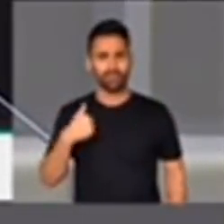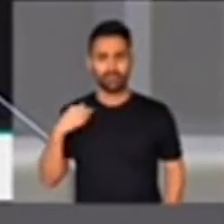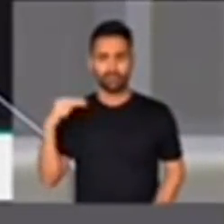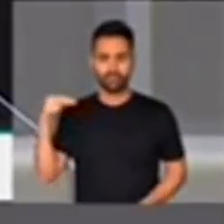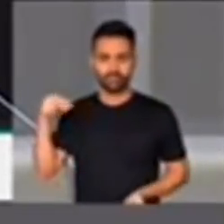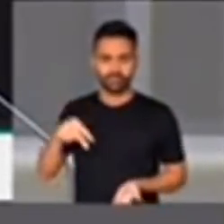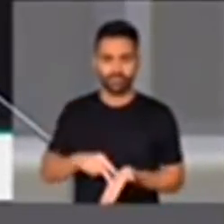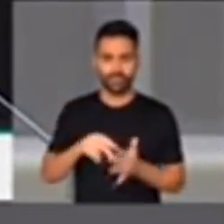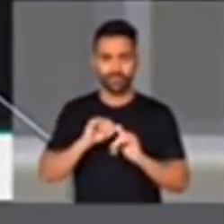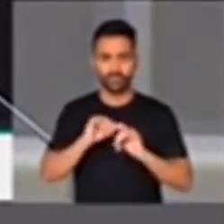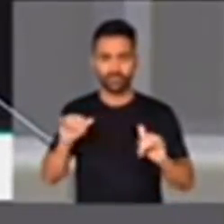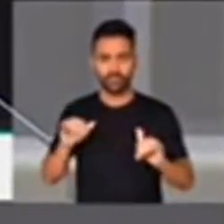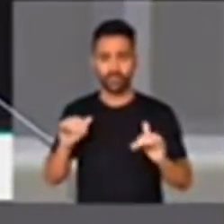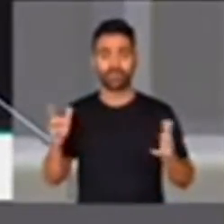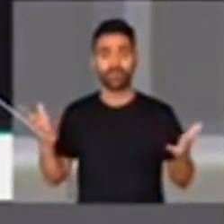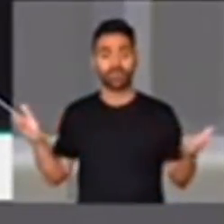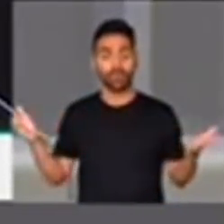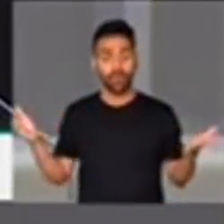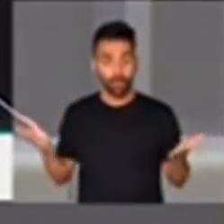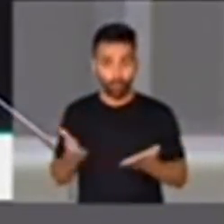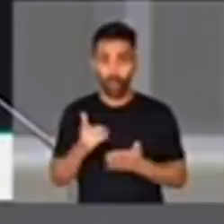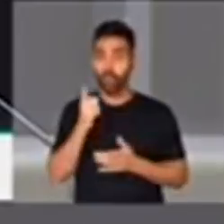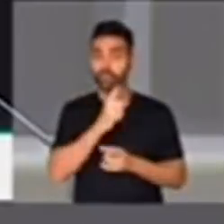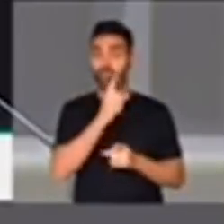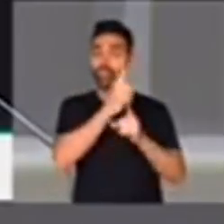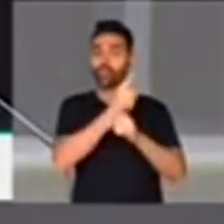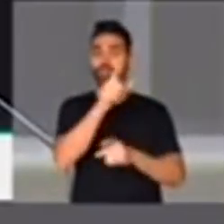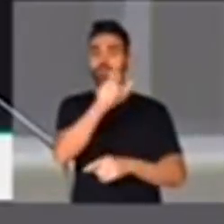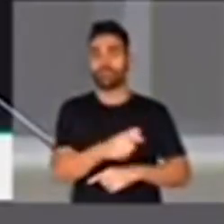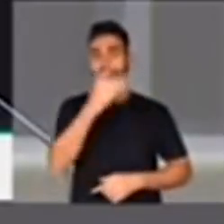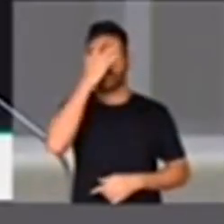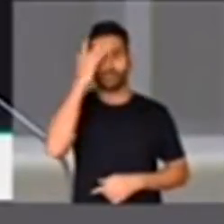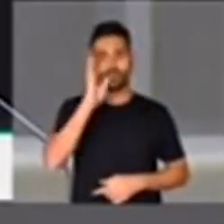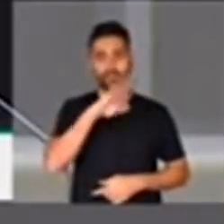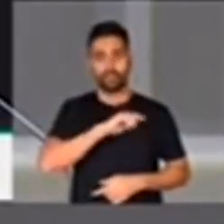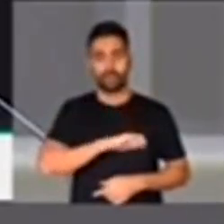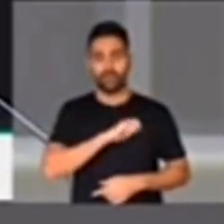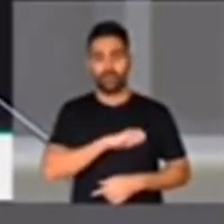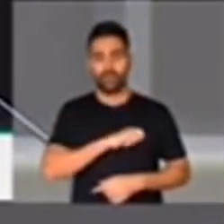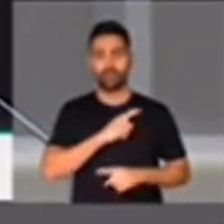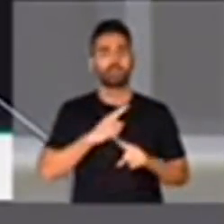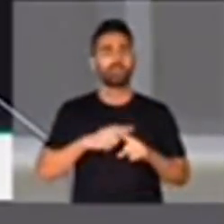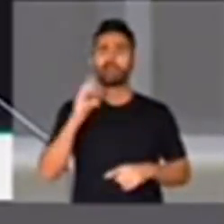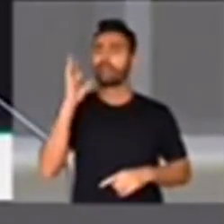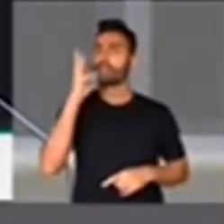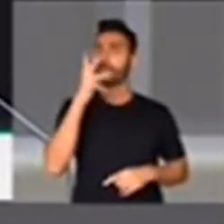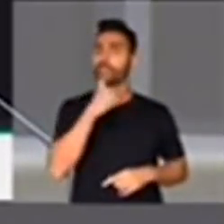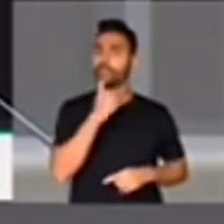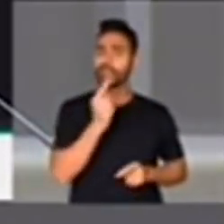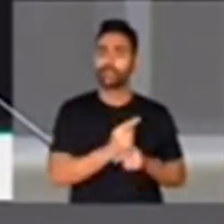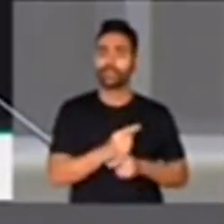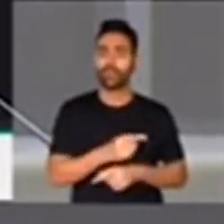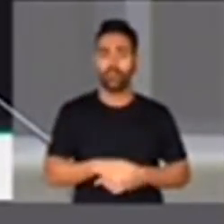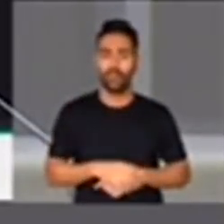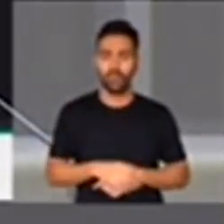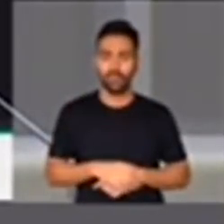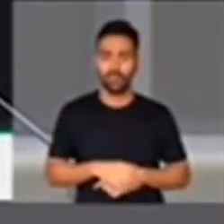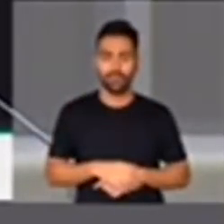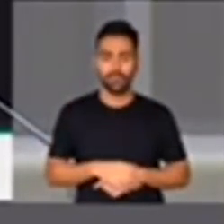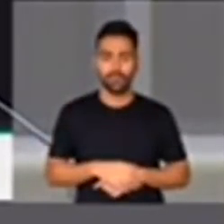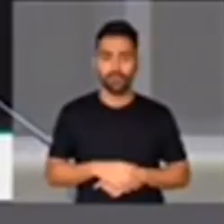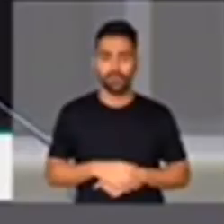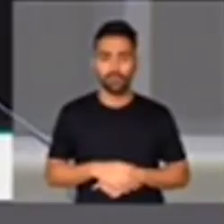dizer que chegam aos assassinos porque demorou muito para isso, porque nós não